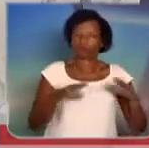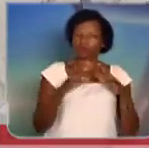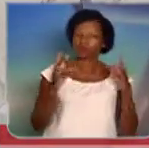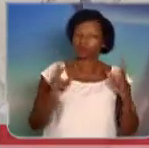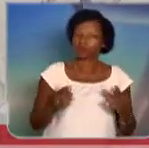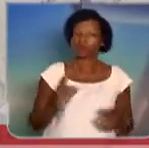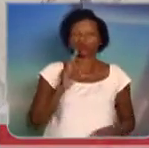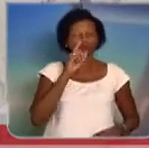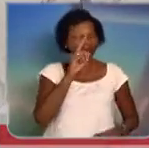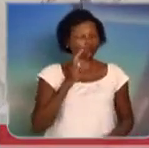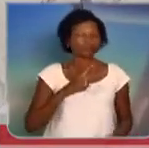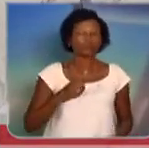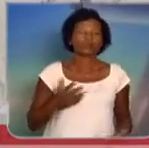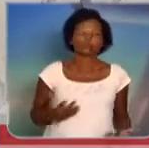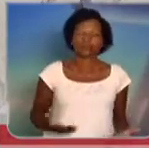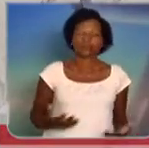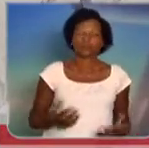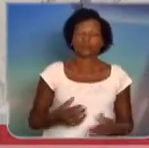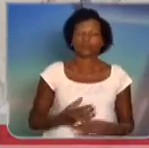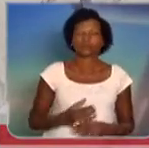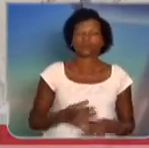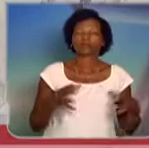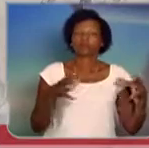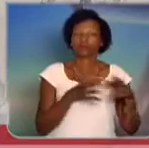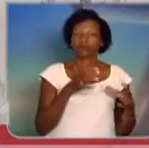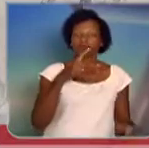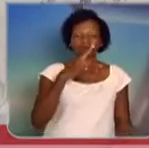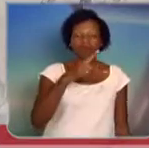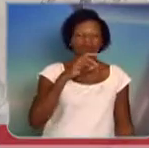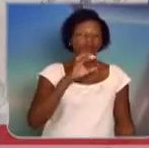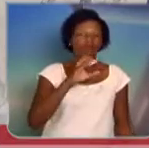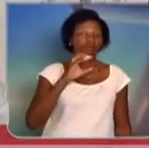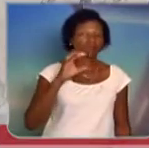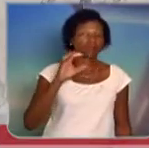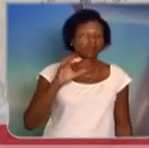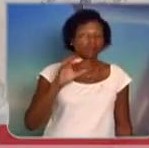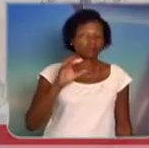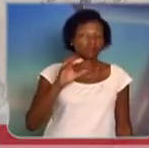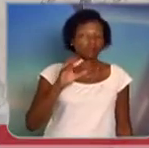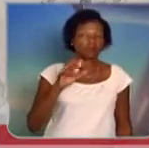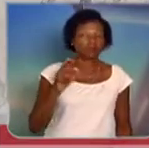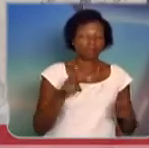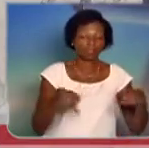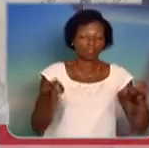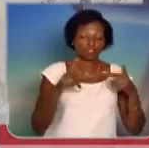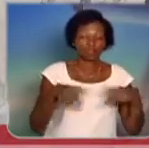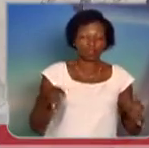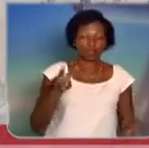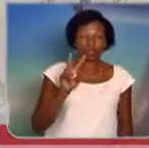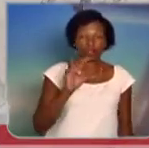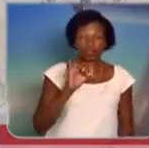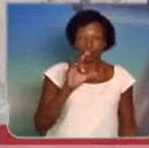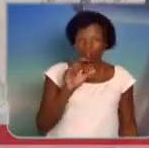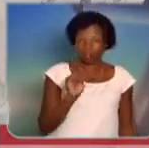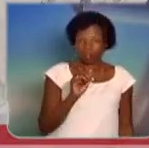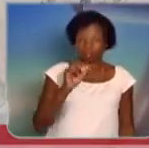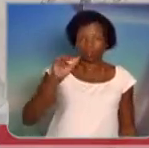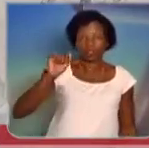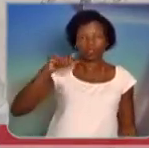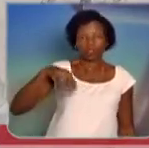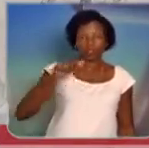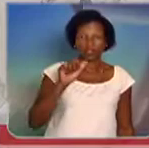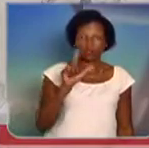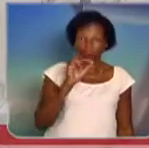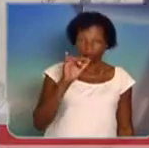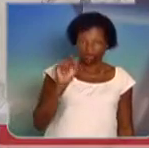dos integrantes do PCC aqui no shopping Vila Amália com tiros de fuzil. Eu não vou colocar